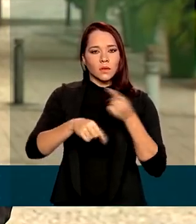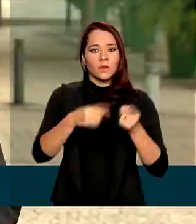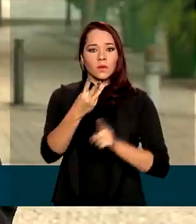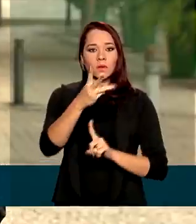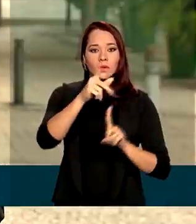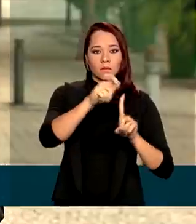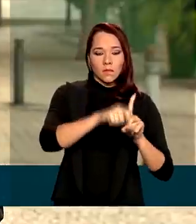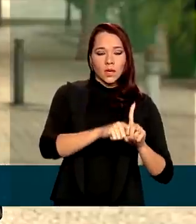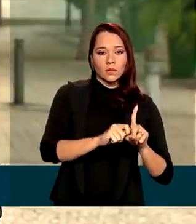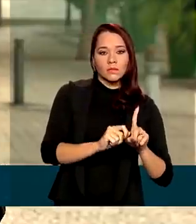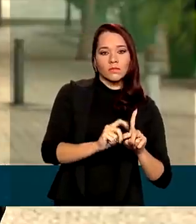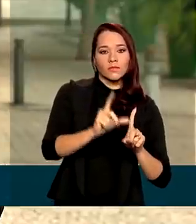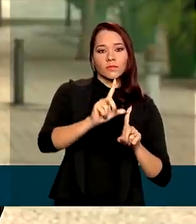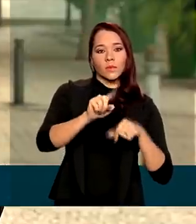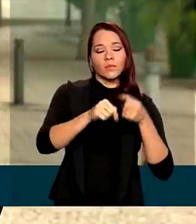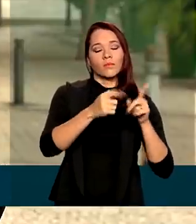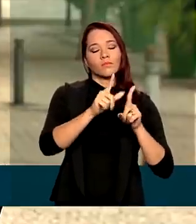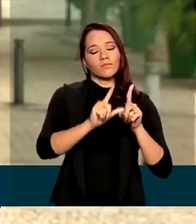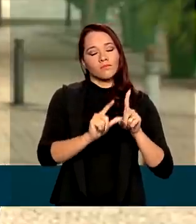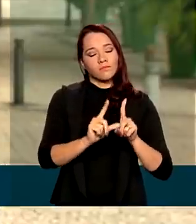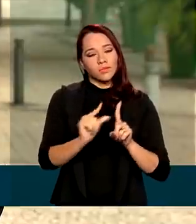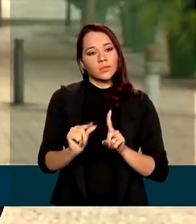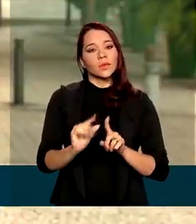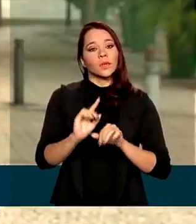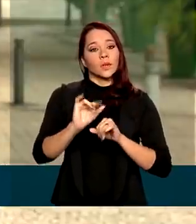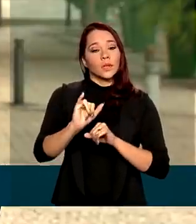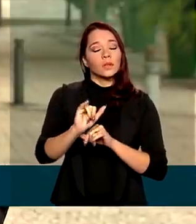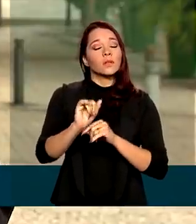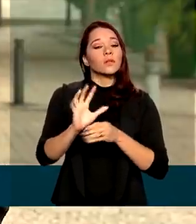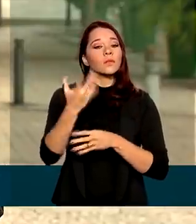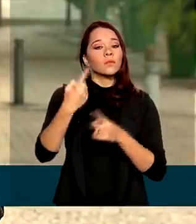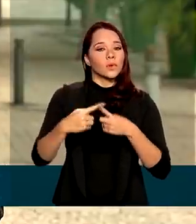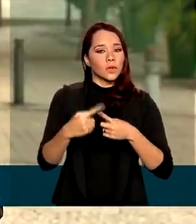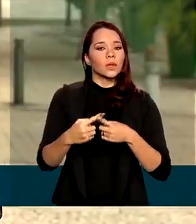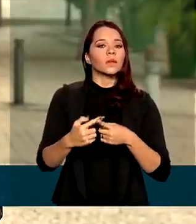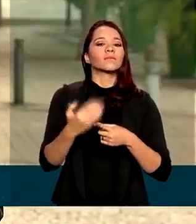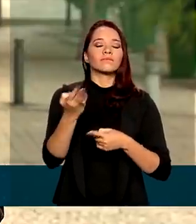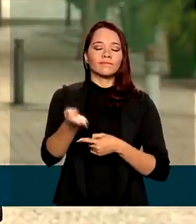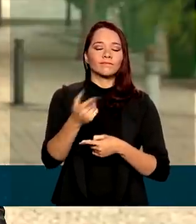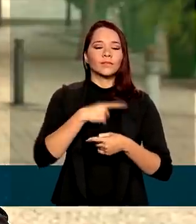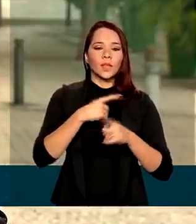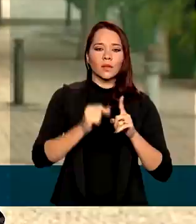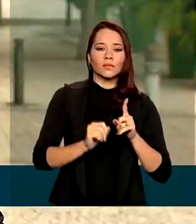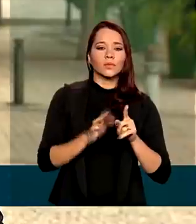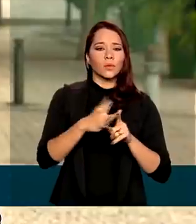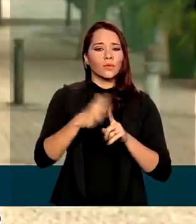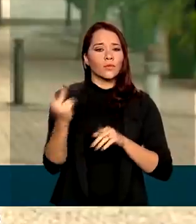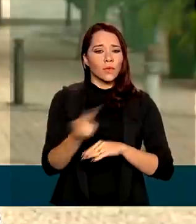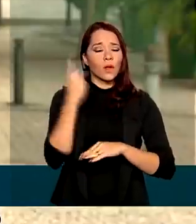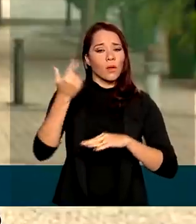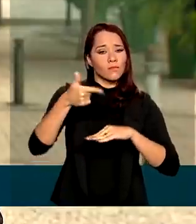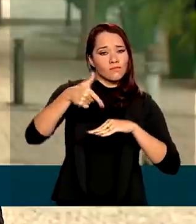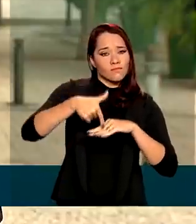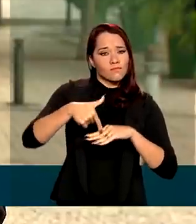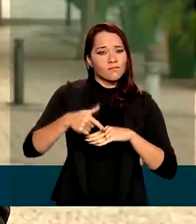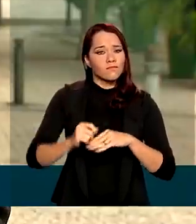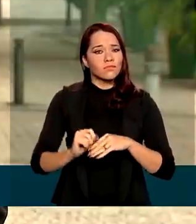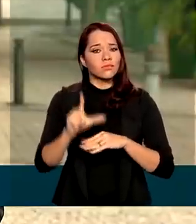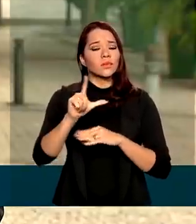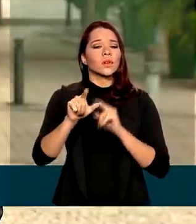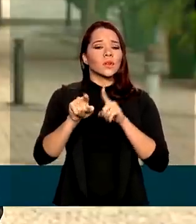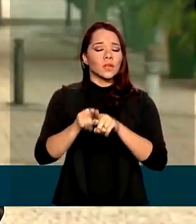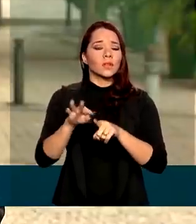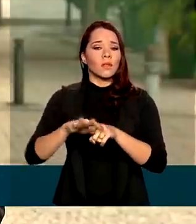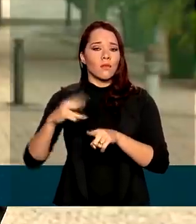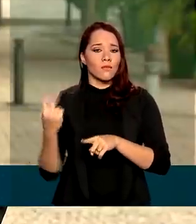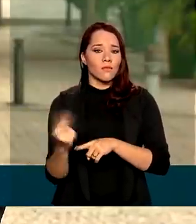deflação, o índice voltou a subir. Segundo o IBGE, isso aconteceu principalmente devido à alta no preço dos combustíveis, que foi provocada pela